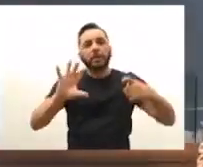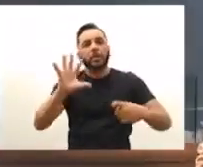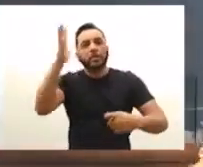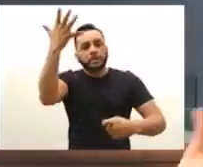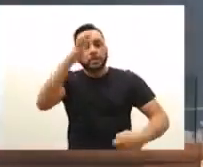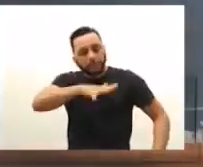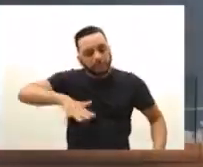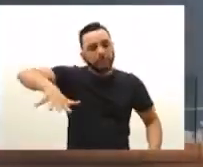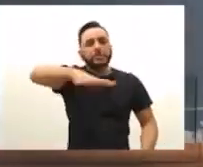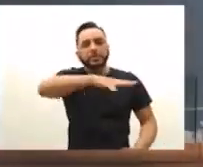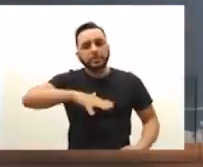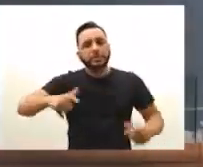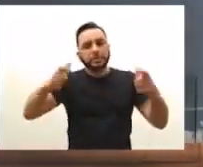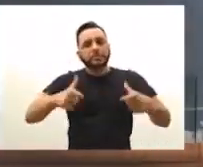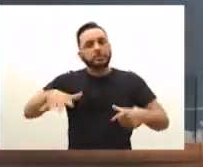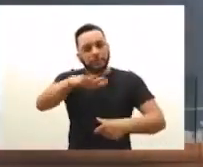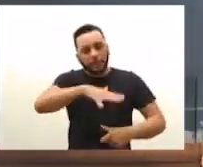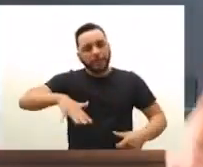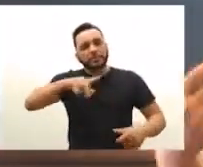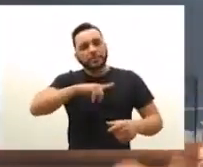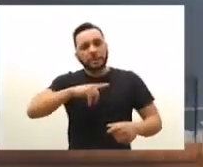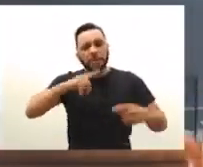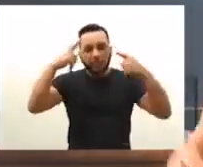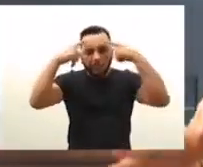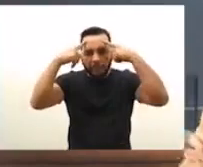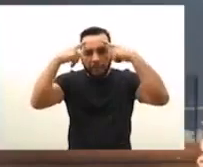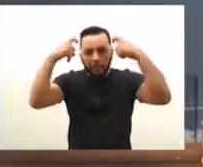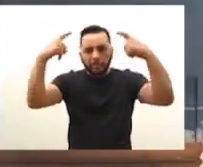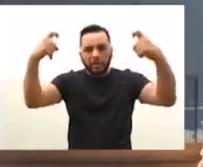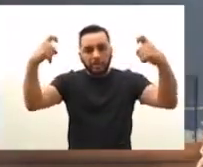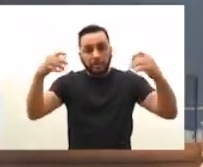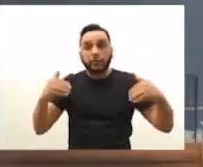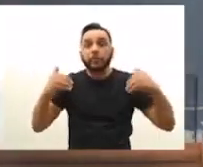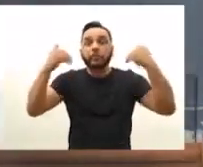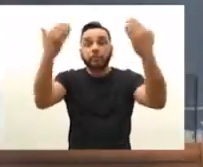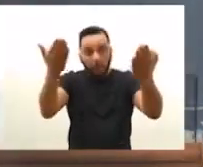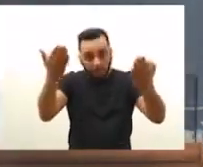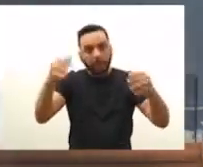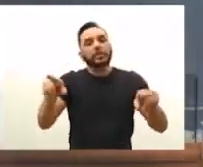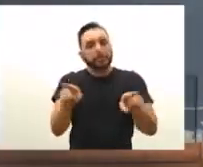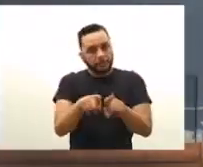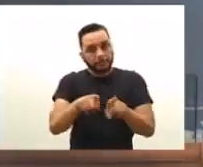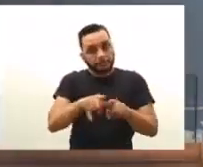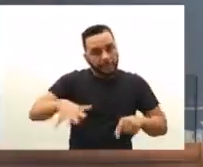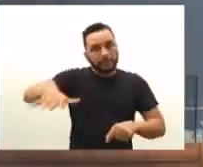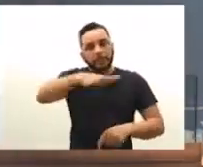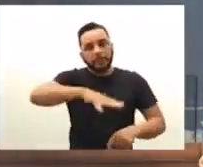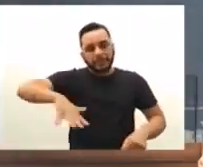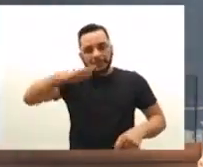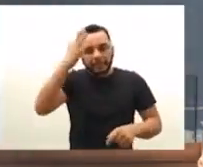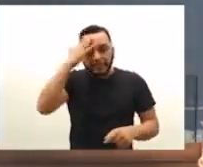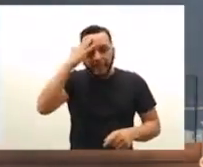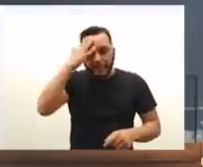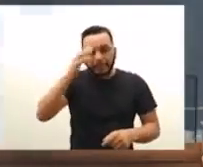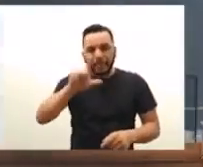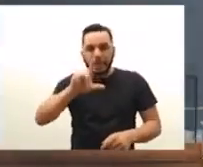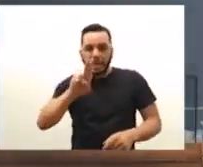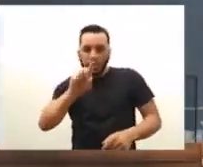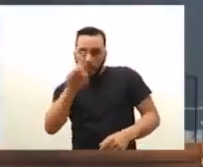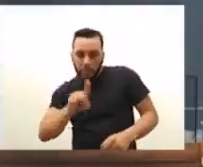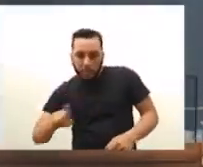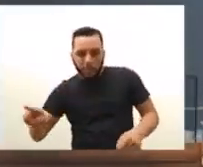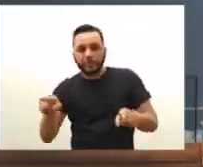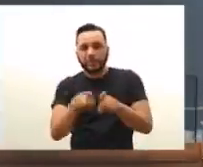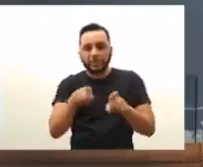nesse espaço, hoje são relativizadas. As violências que são cometidas aqui fora, dentro desse contexto da luz, do que é a chamada